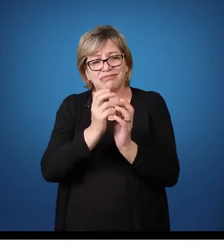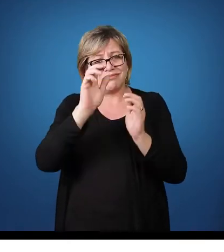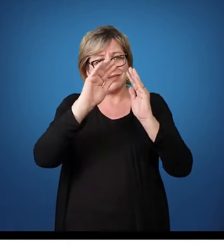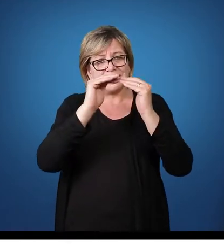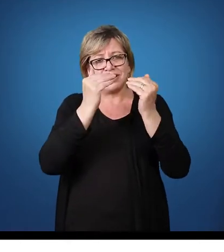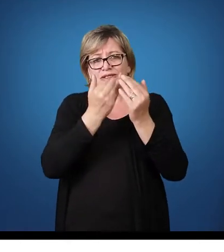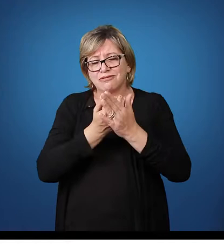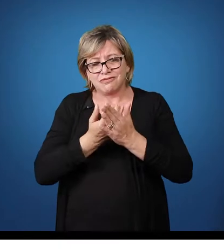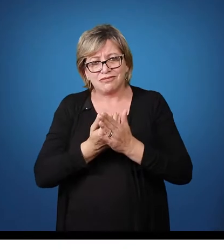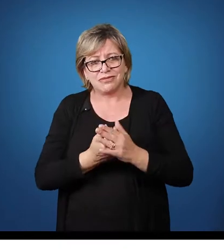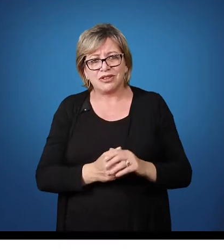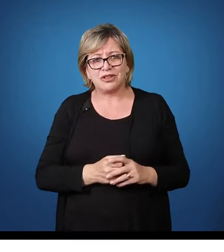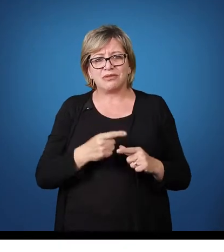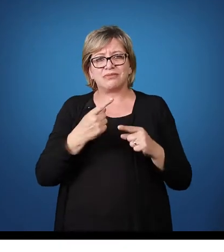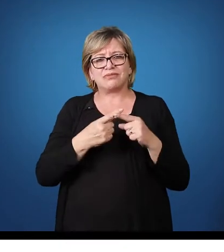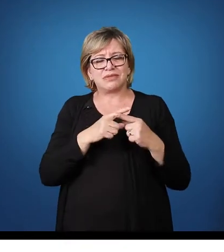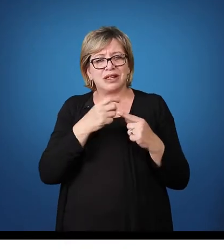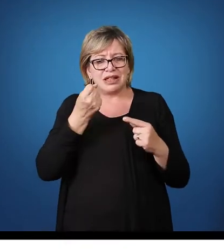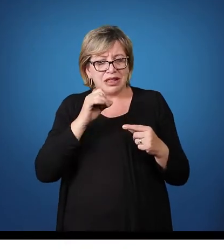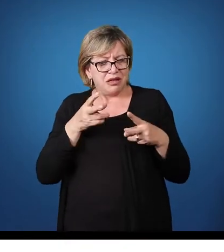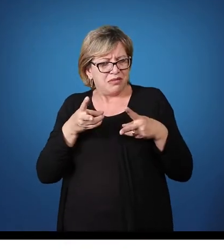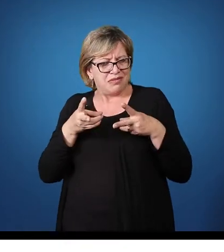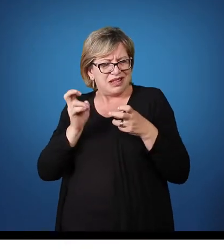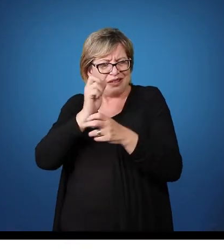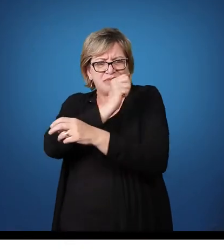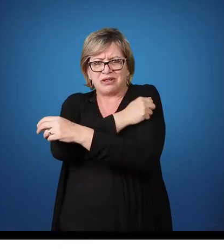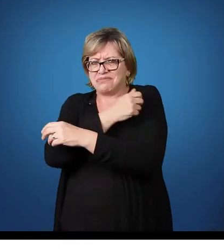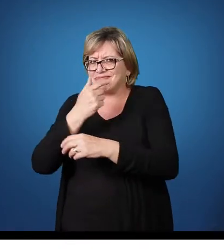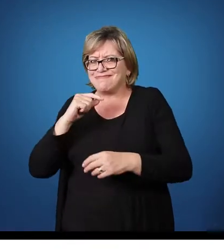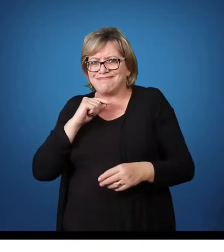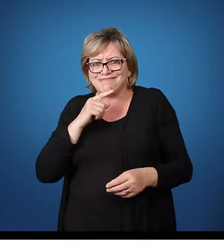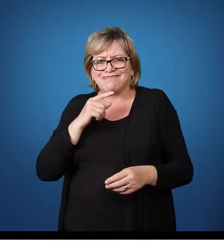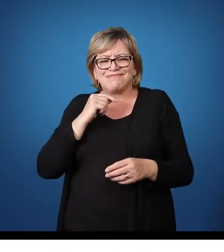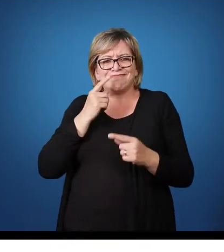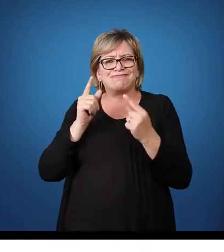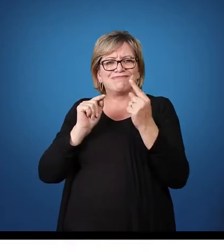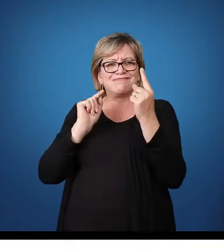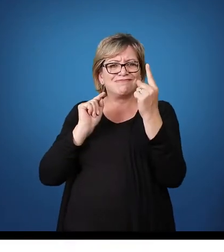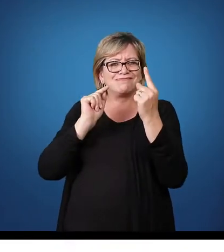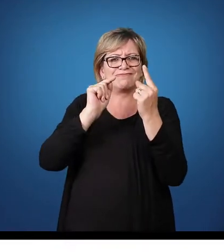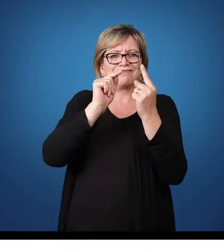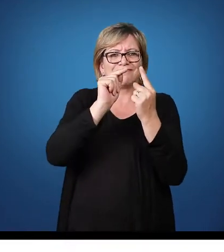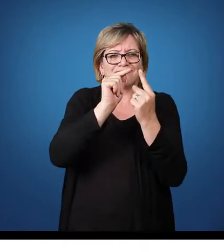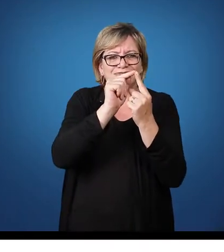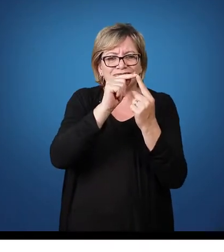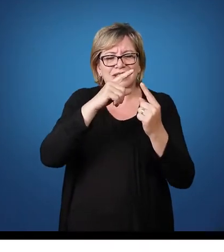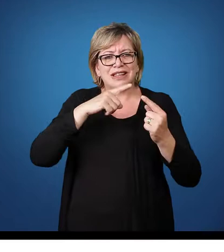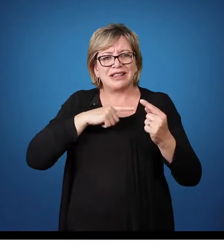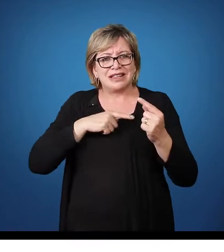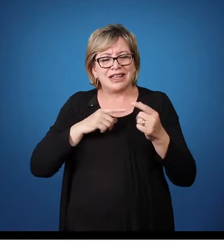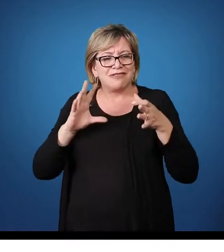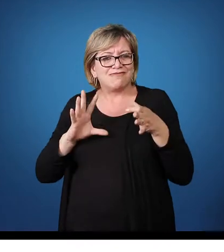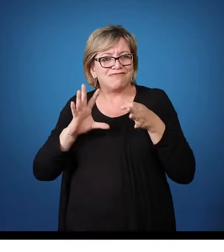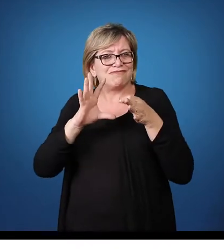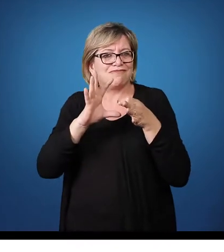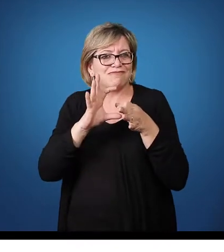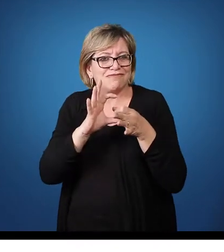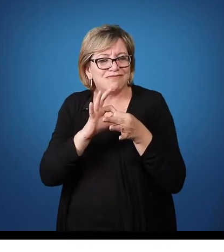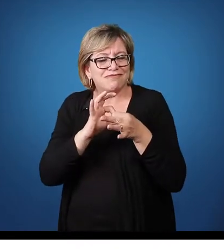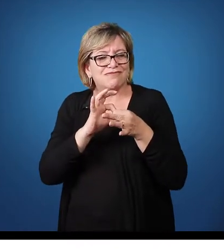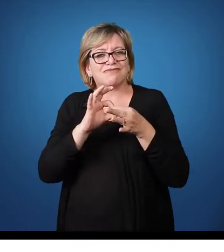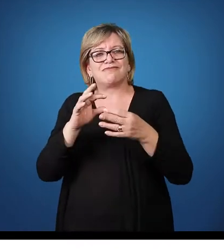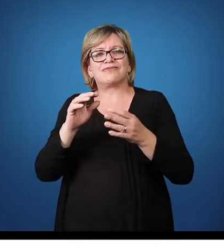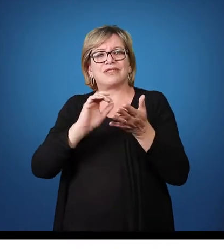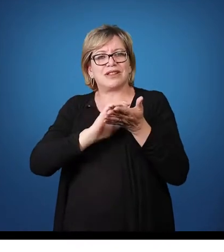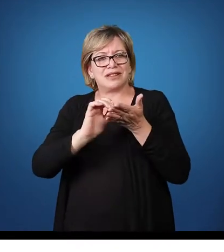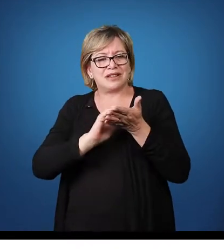se a gente vê que um aluno não está alcançando os nossos objetivos, a gente tem uma parceria com a Secretaria de Educação, que a pedagoga